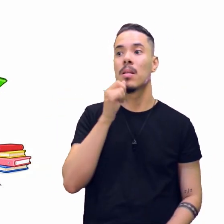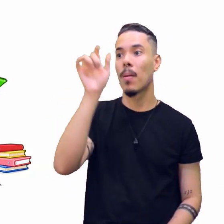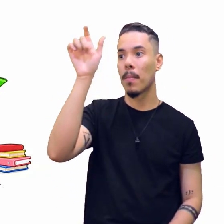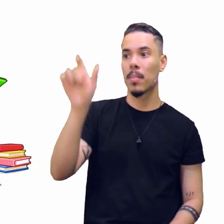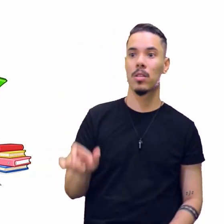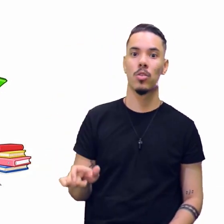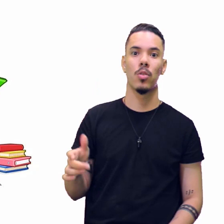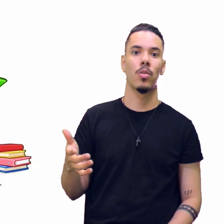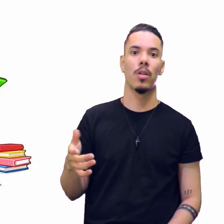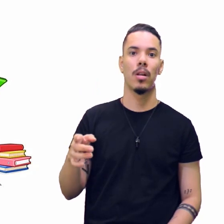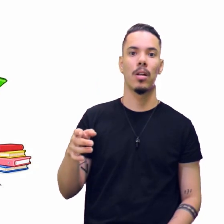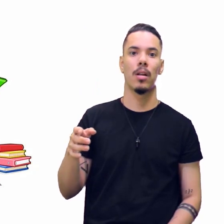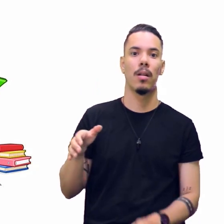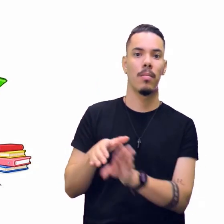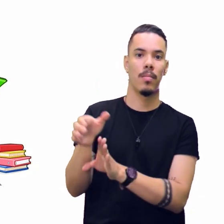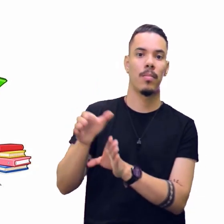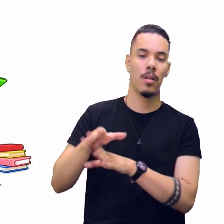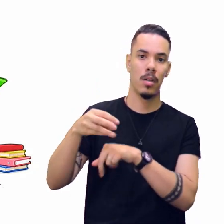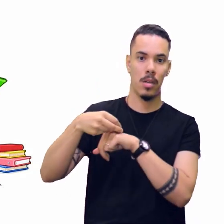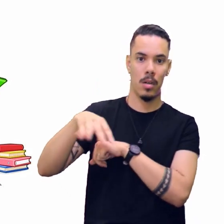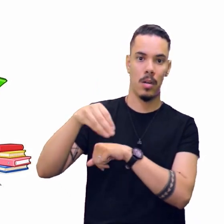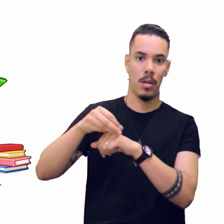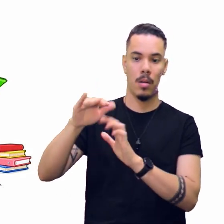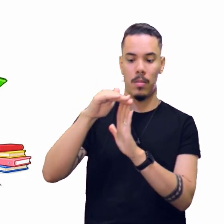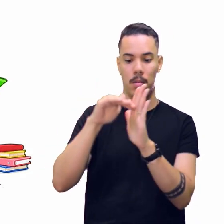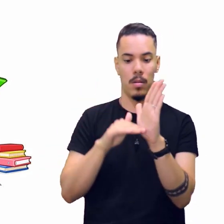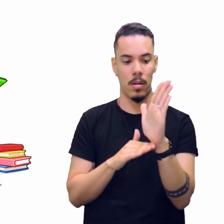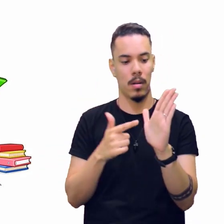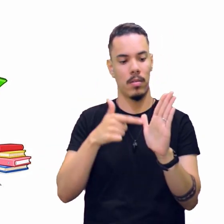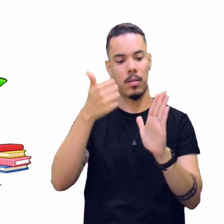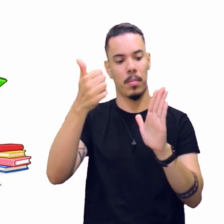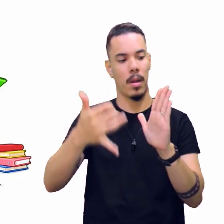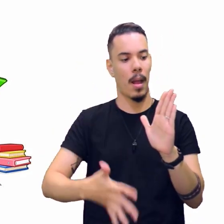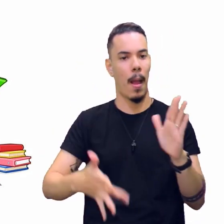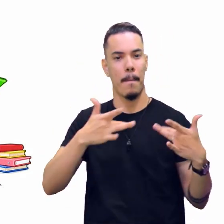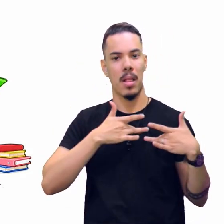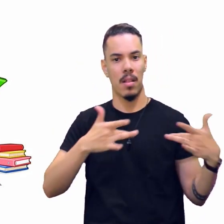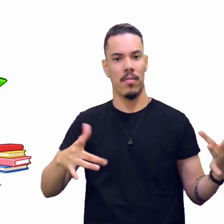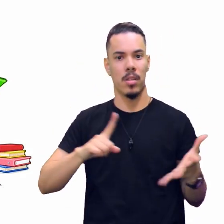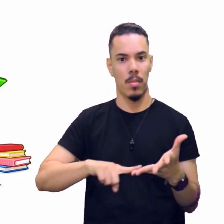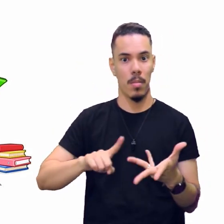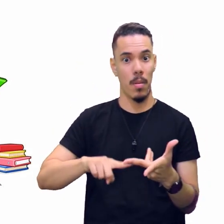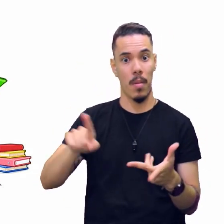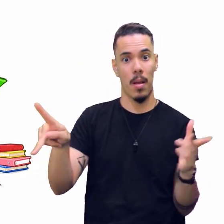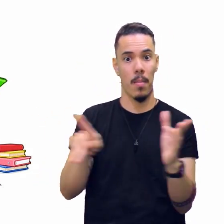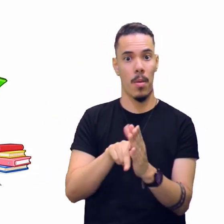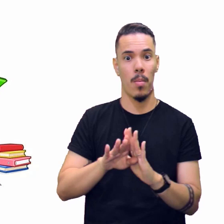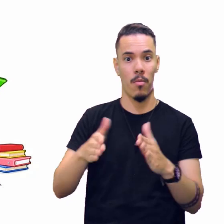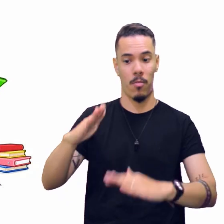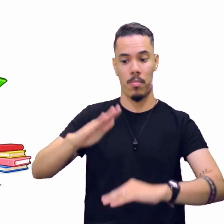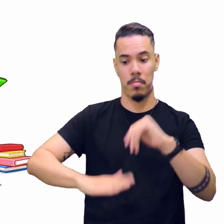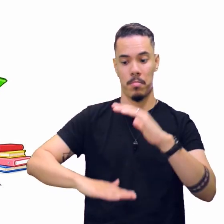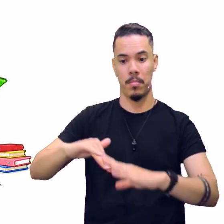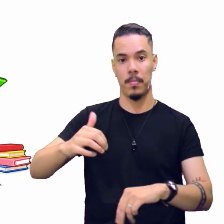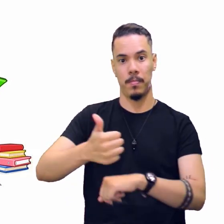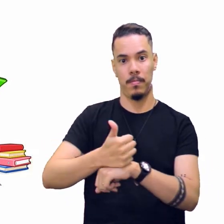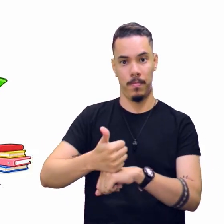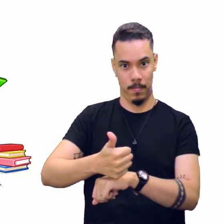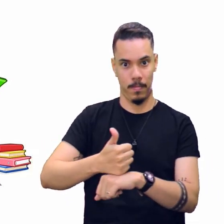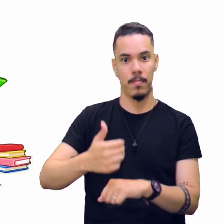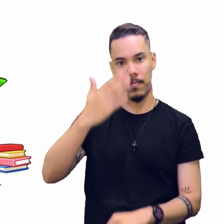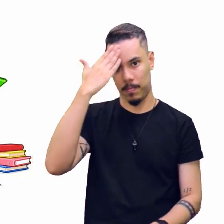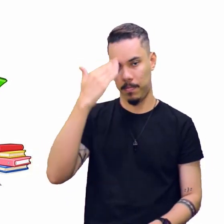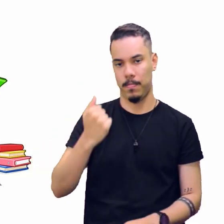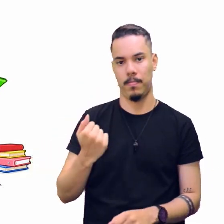passar esse treino. E vai dizer quais são os benefícios. Ele é uma pessoa especializada para tratar deste